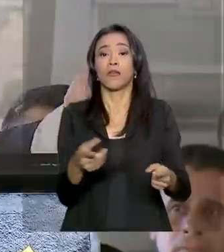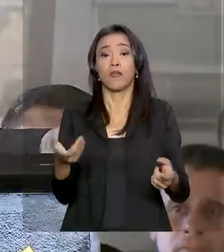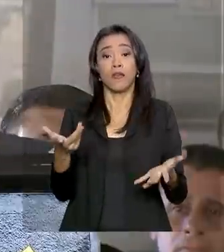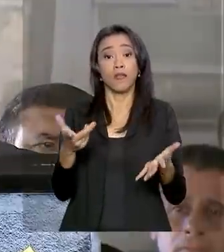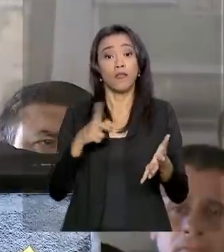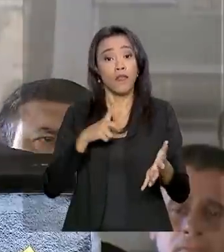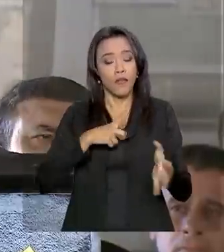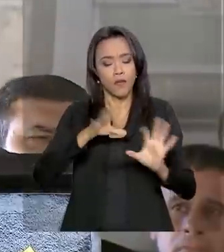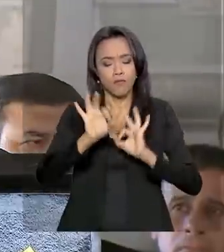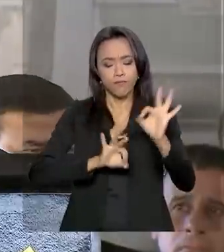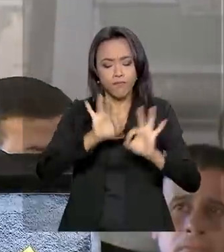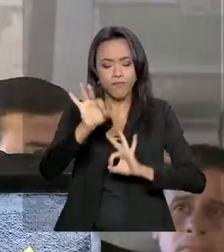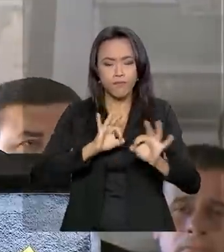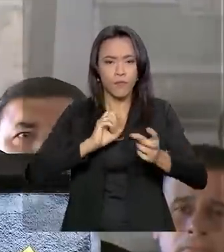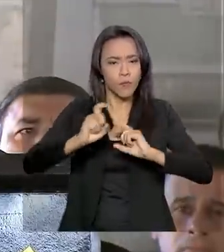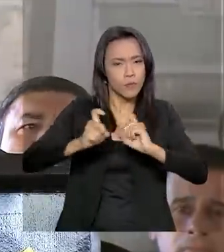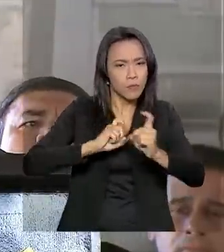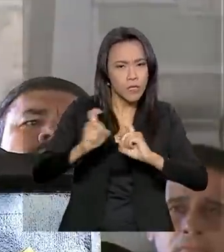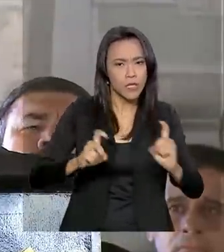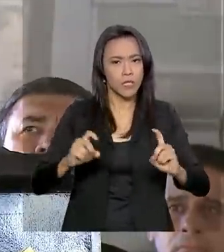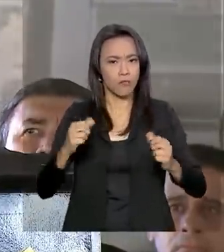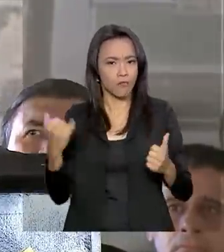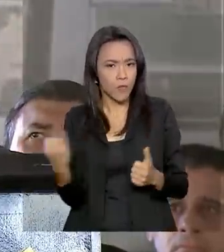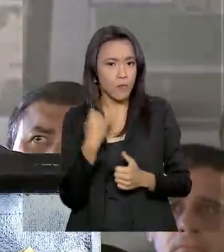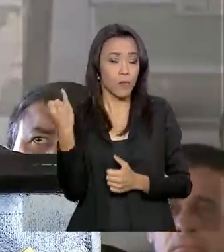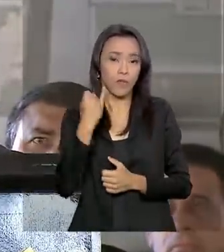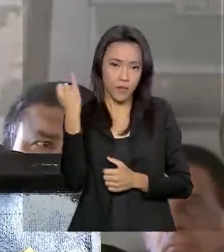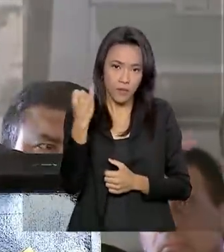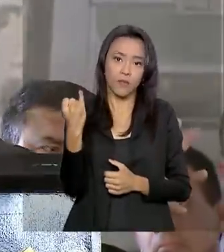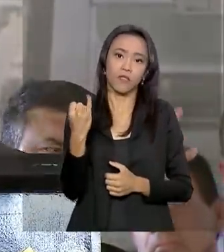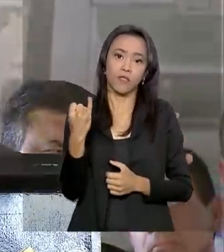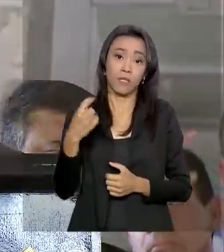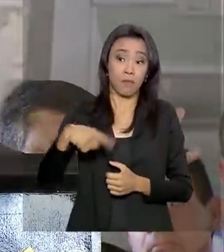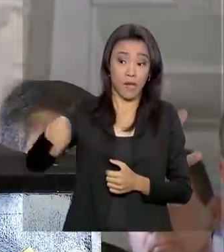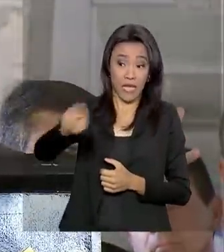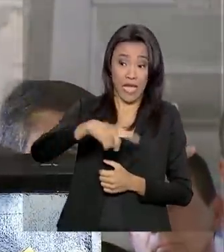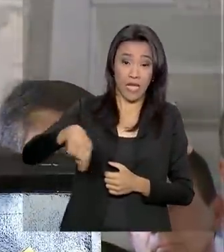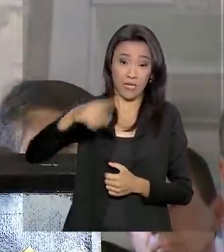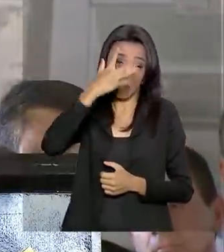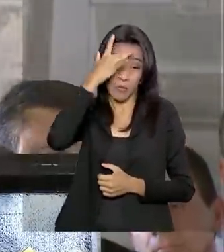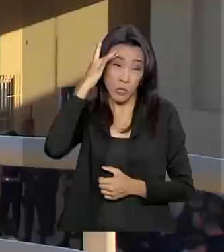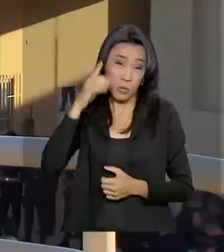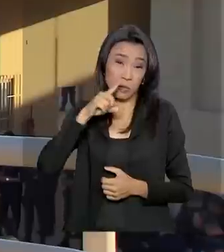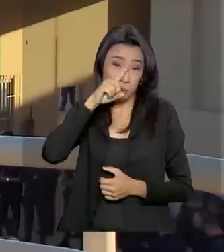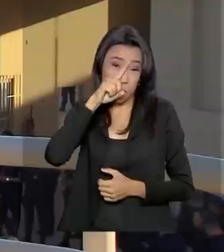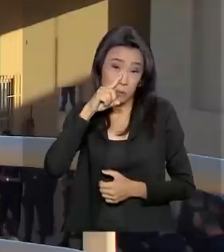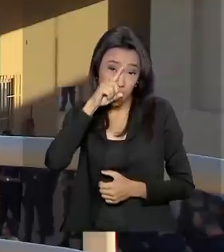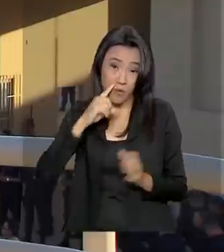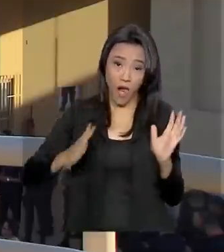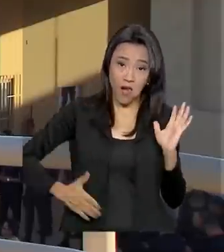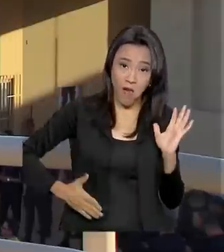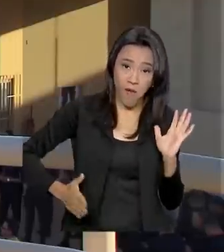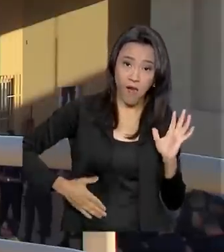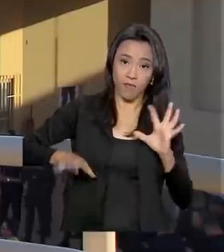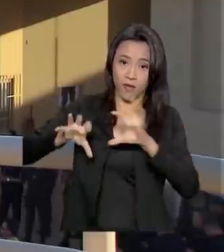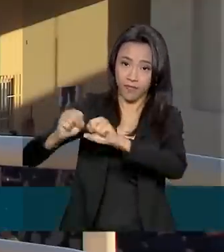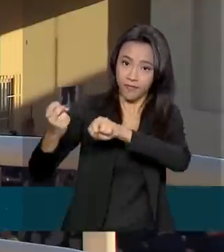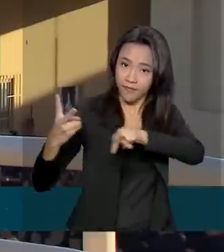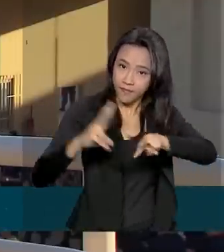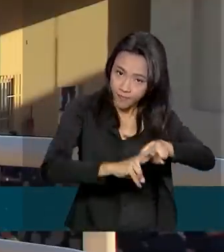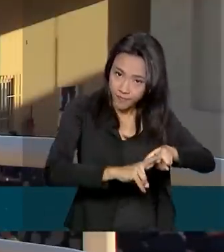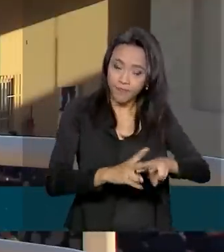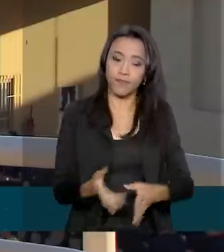planejamento importante para ela, reservá-las para esses criminosos mais perigosos. Até o final do ano, o Ministério da